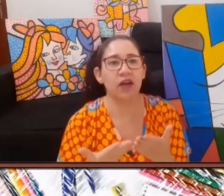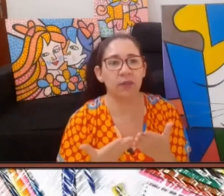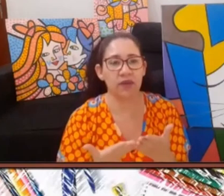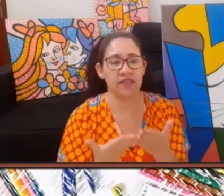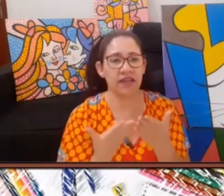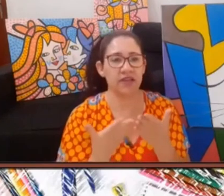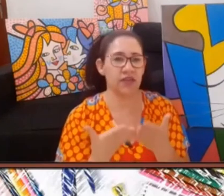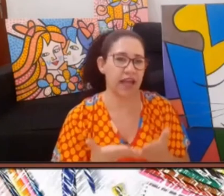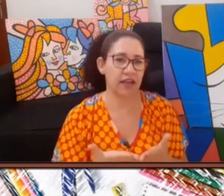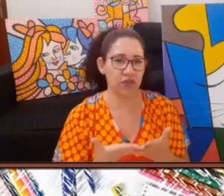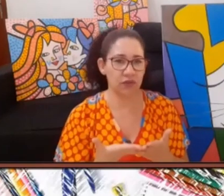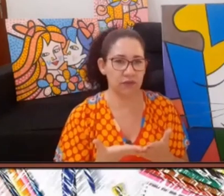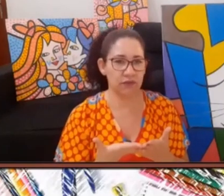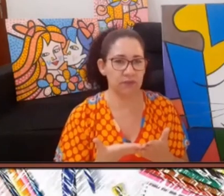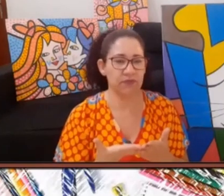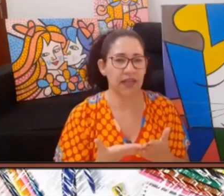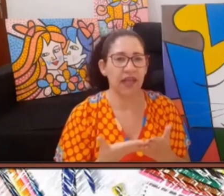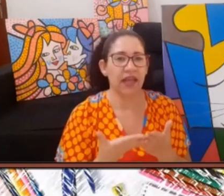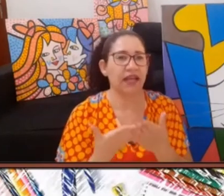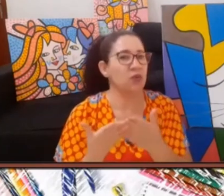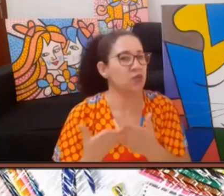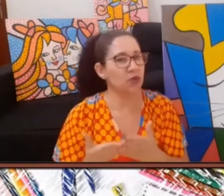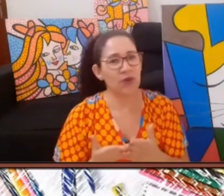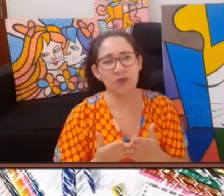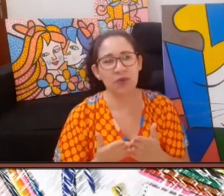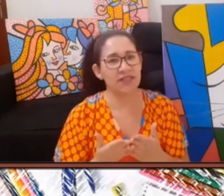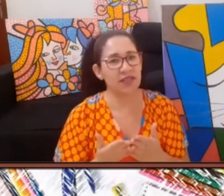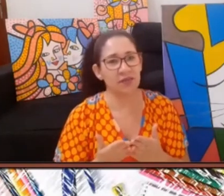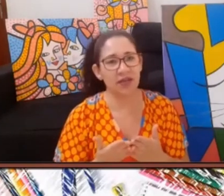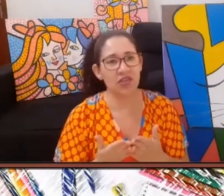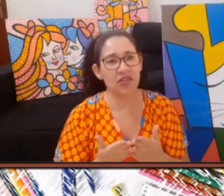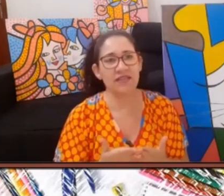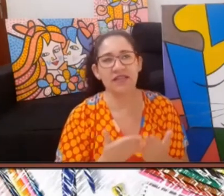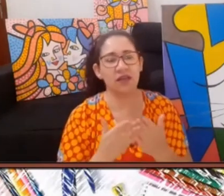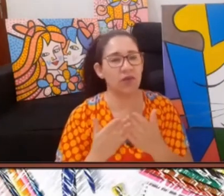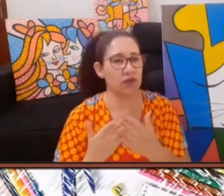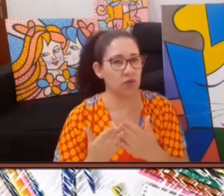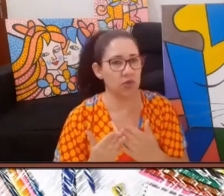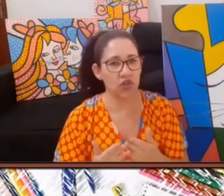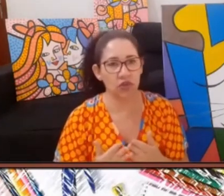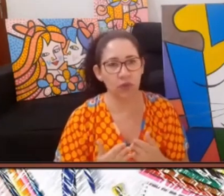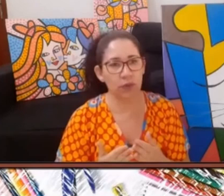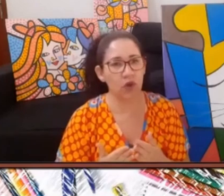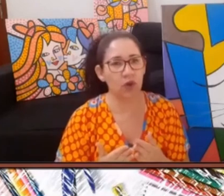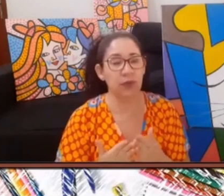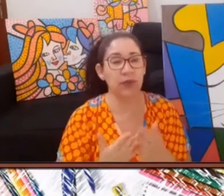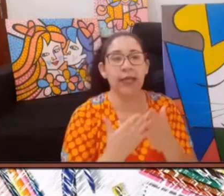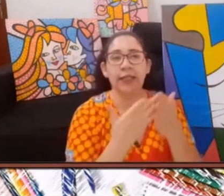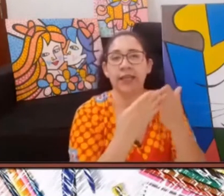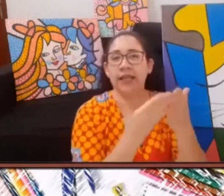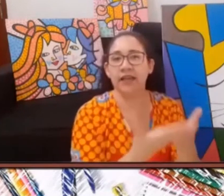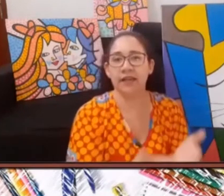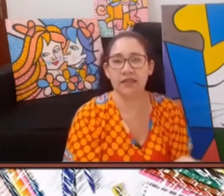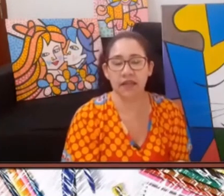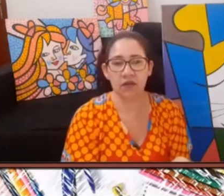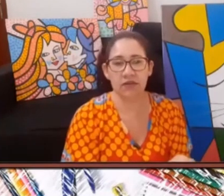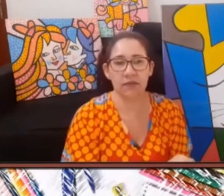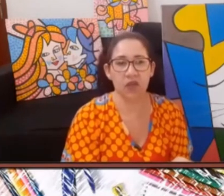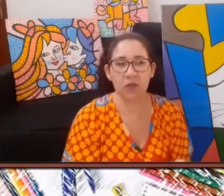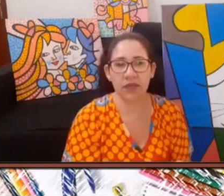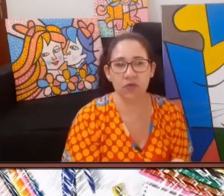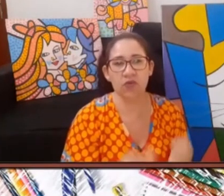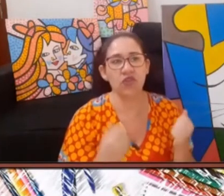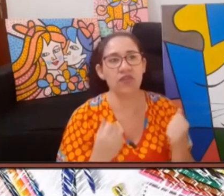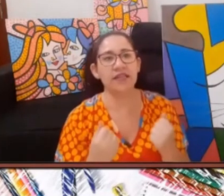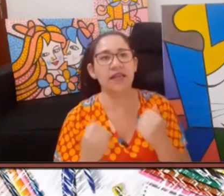estimular o processo criativo. Cada um de nós pode ser um artista, ter um estilo próprio. Tem criança que